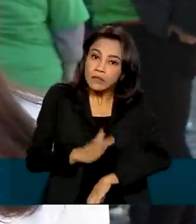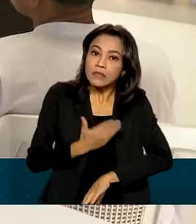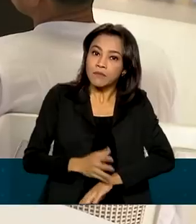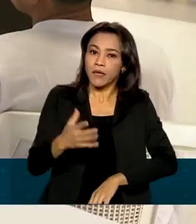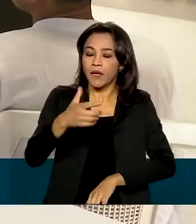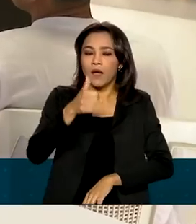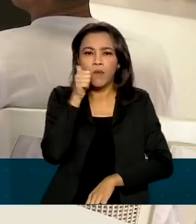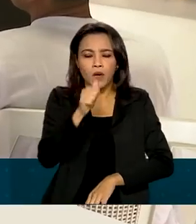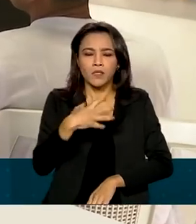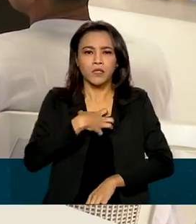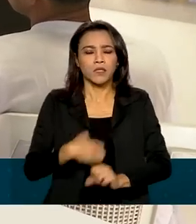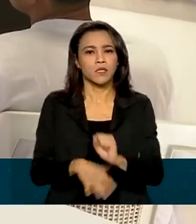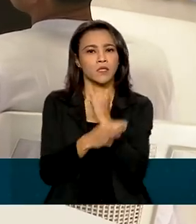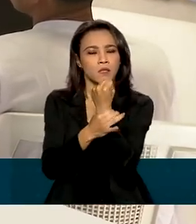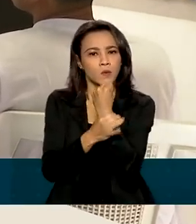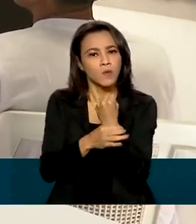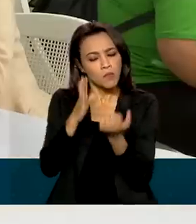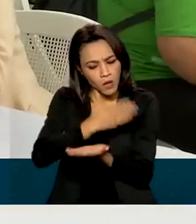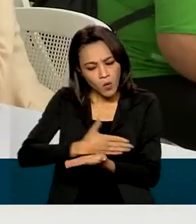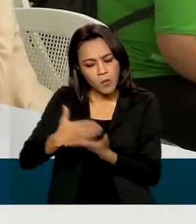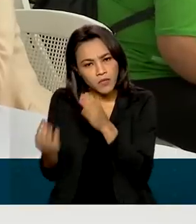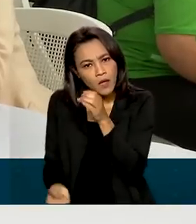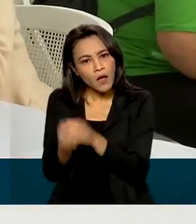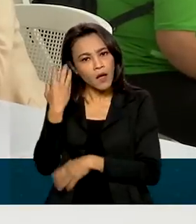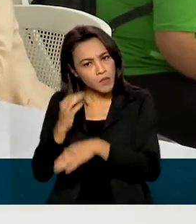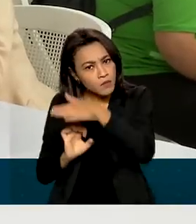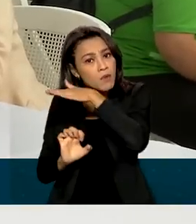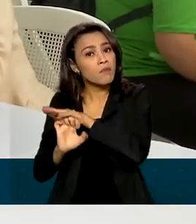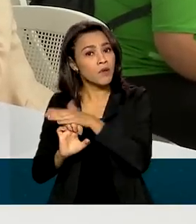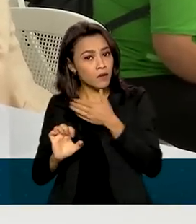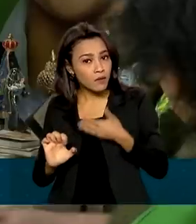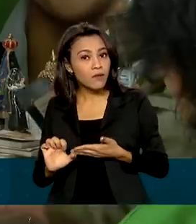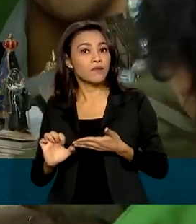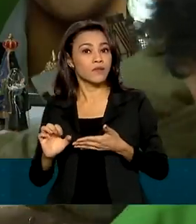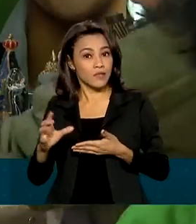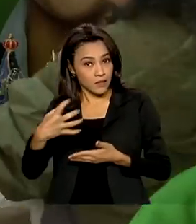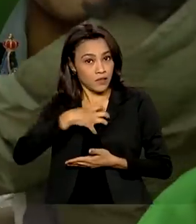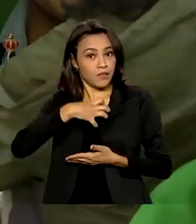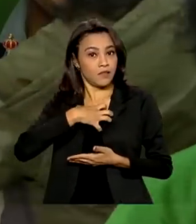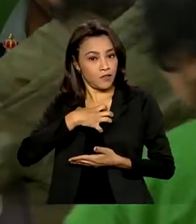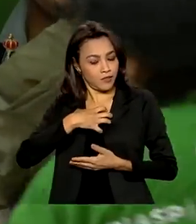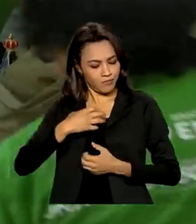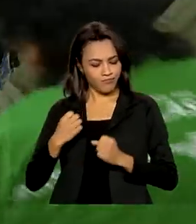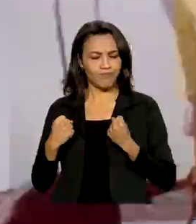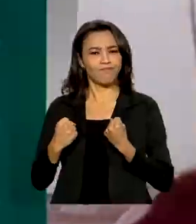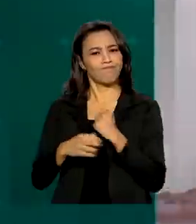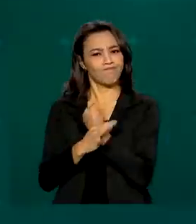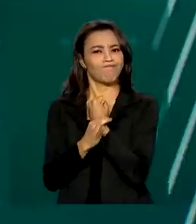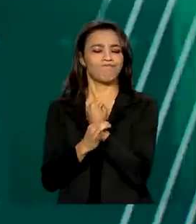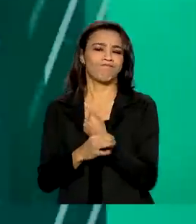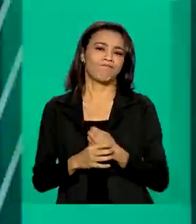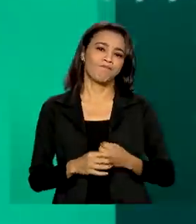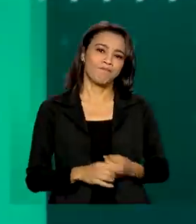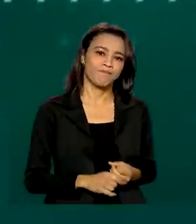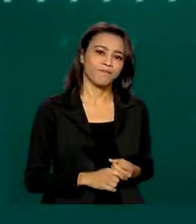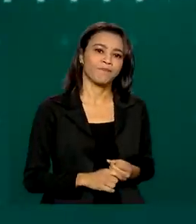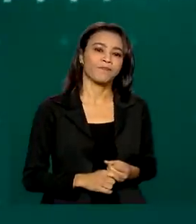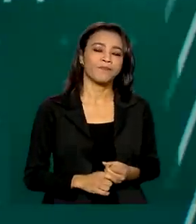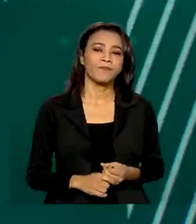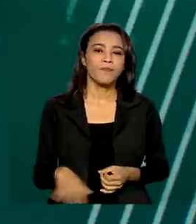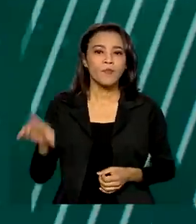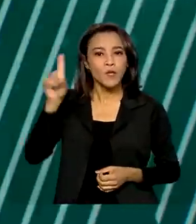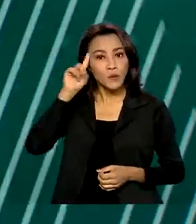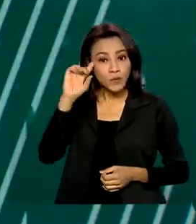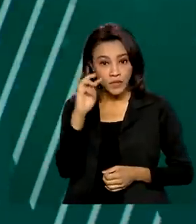se sinta segura, para começar o seu novo negócio e se sinta, sobretudo, confiante. No